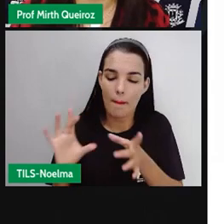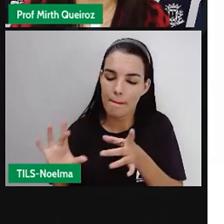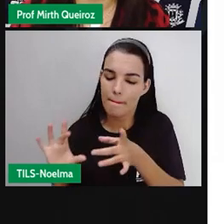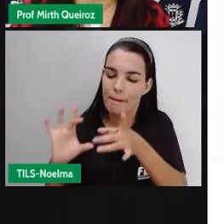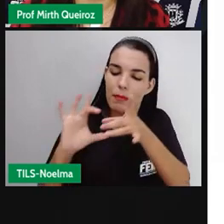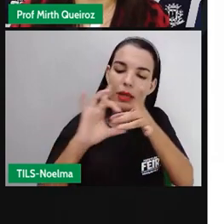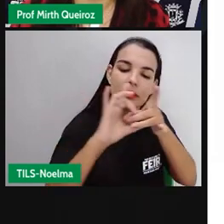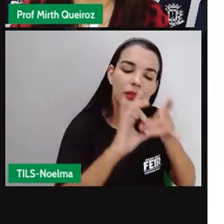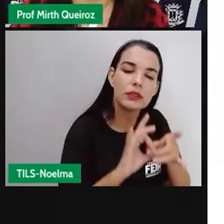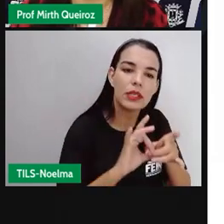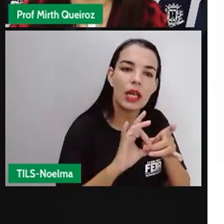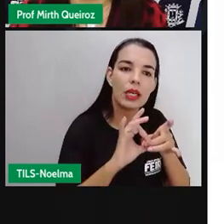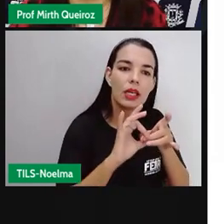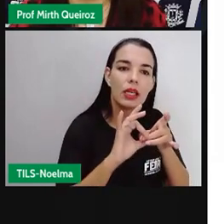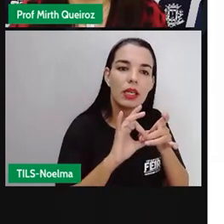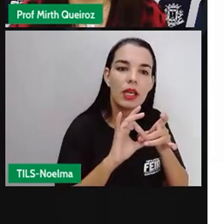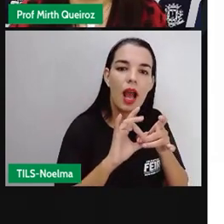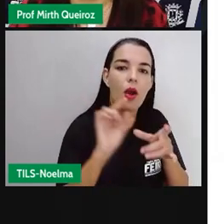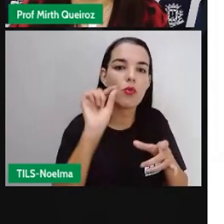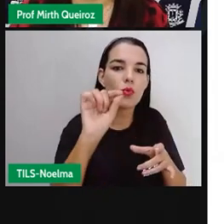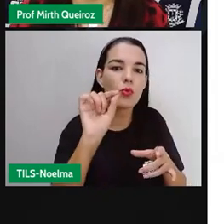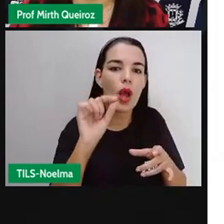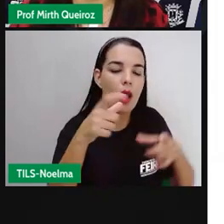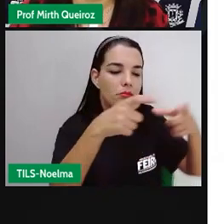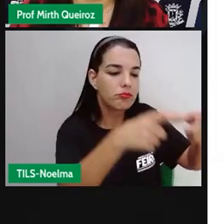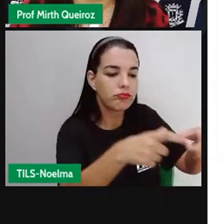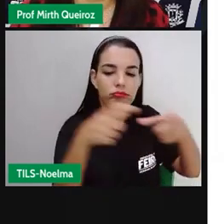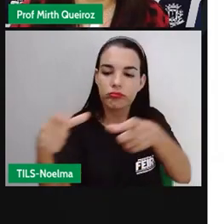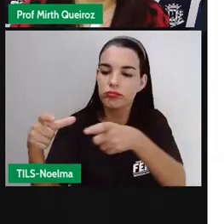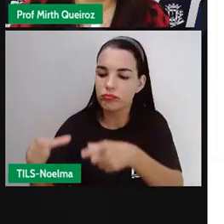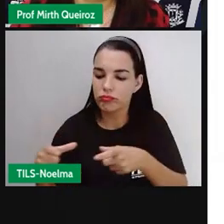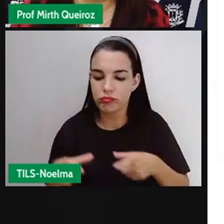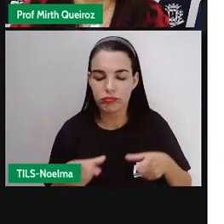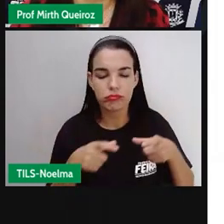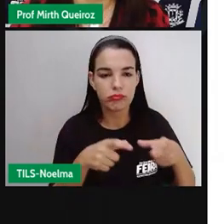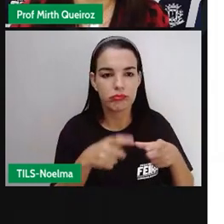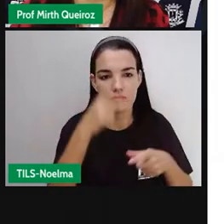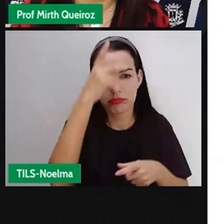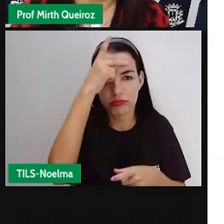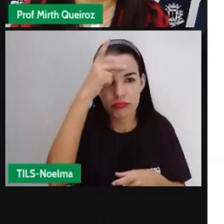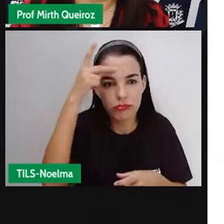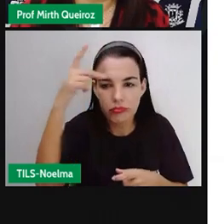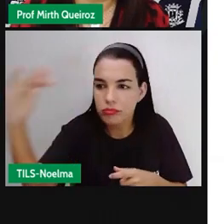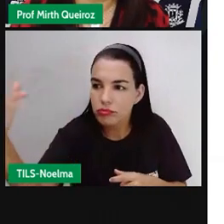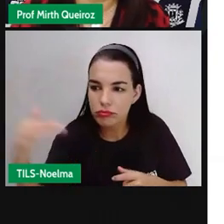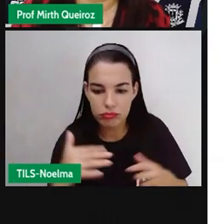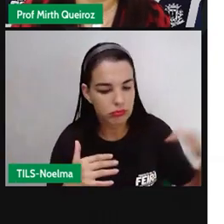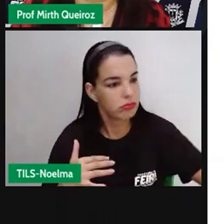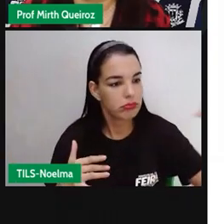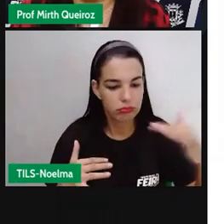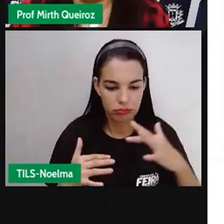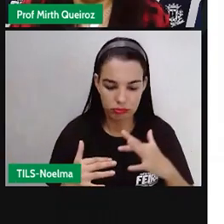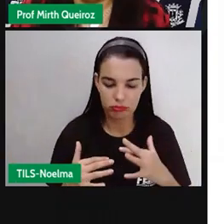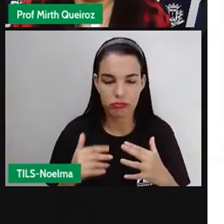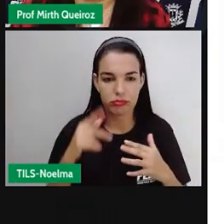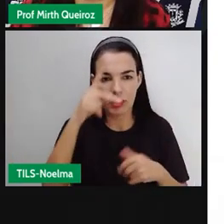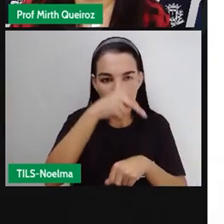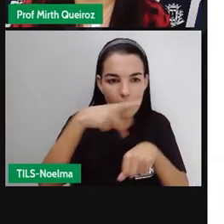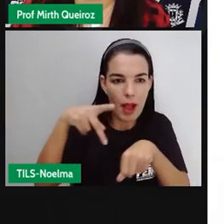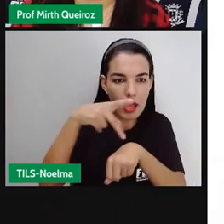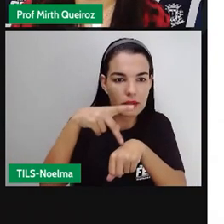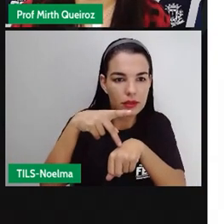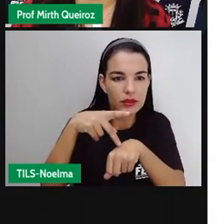parceria com colonos imigrantes. Mas apesar de todos os esforços, o plano não evoluiu.